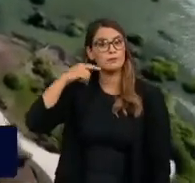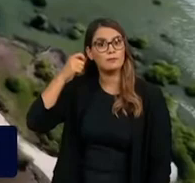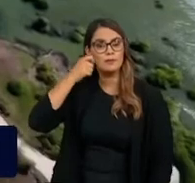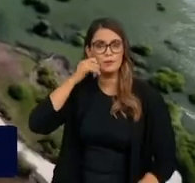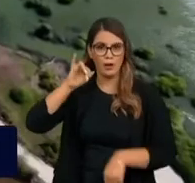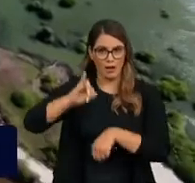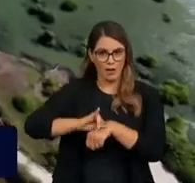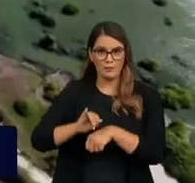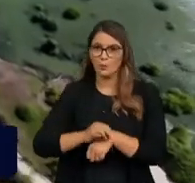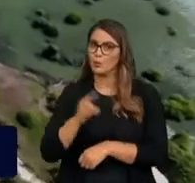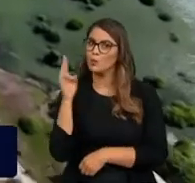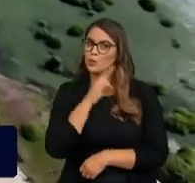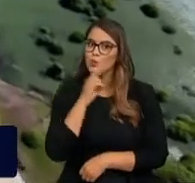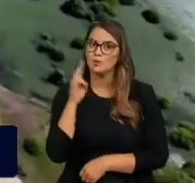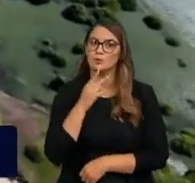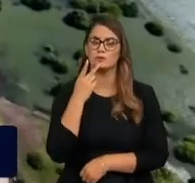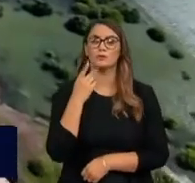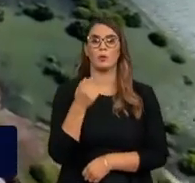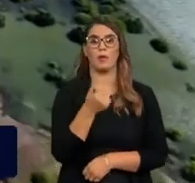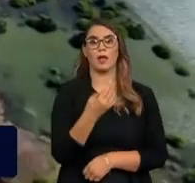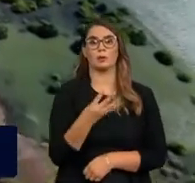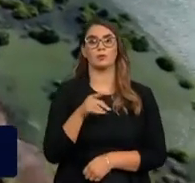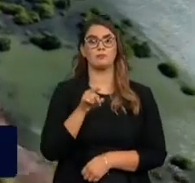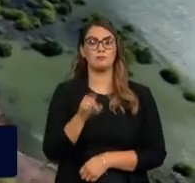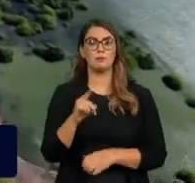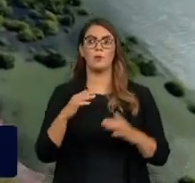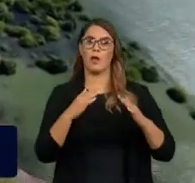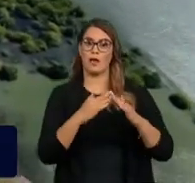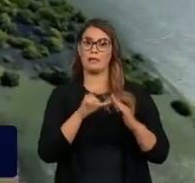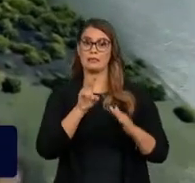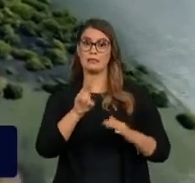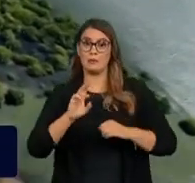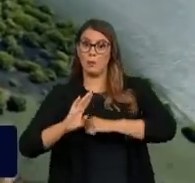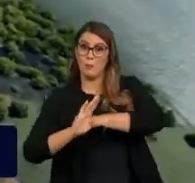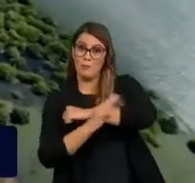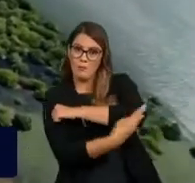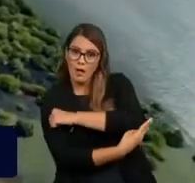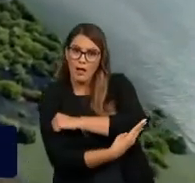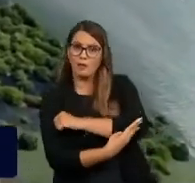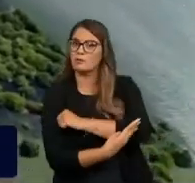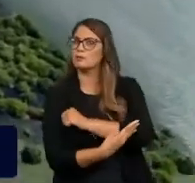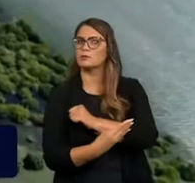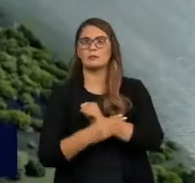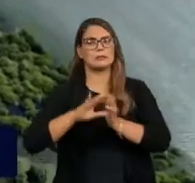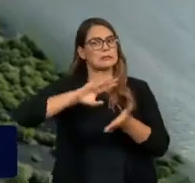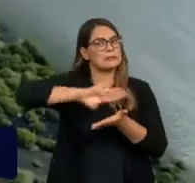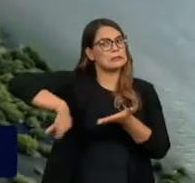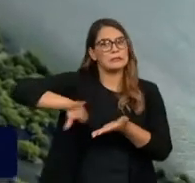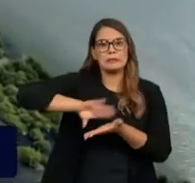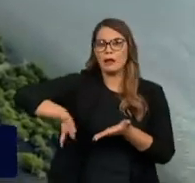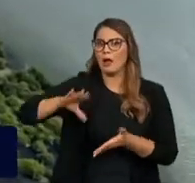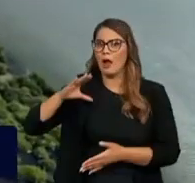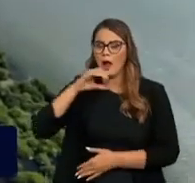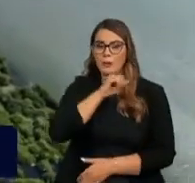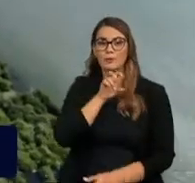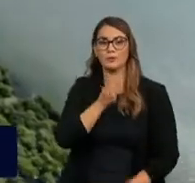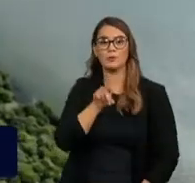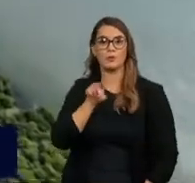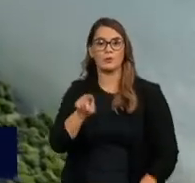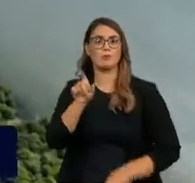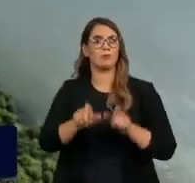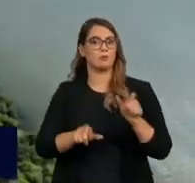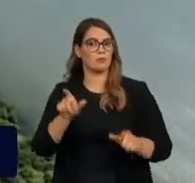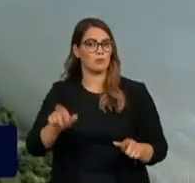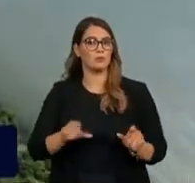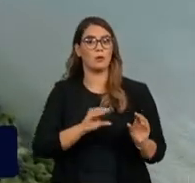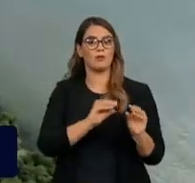emergência. Ao todo, 14 mil imóveis e cinco bairros tiveram que ser desocupados. Cinco mil pessoas estão